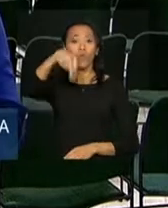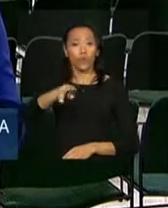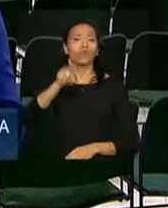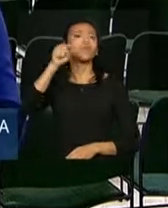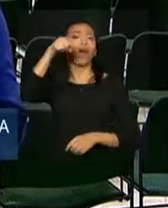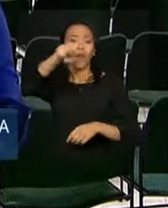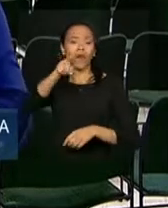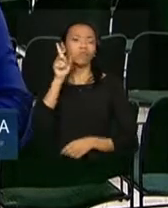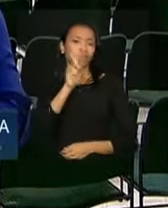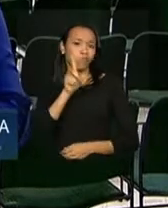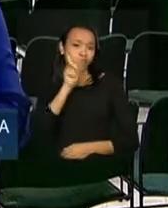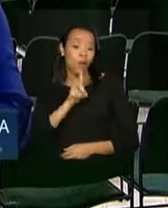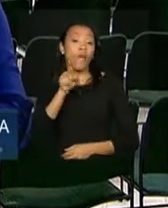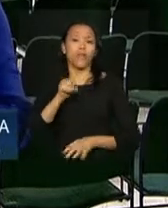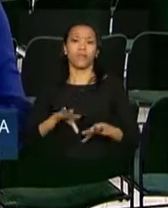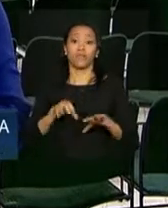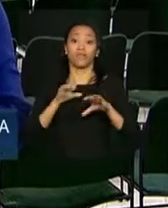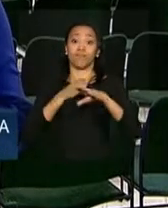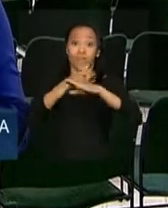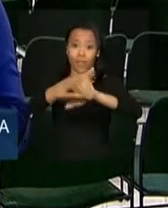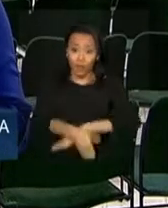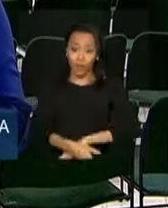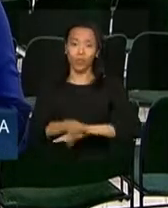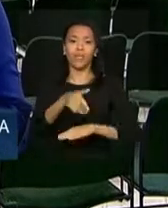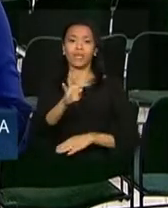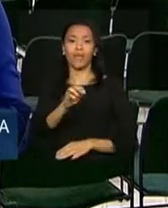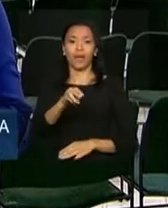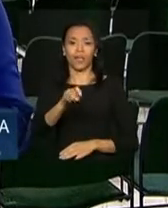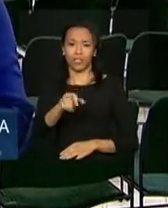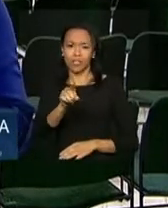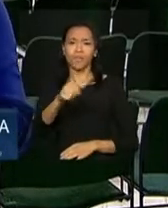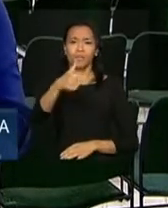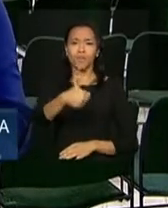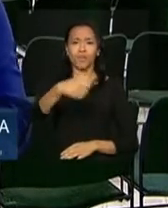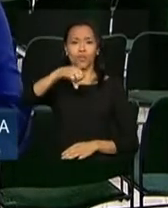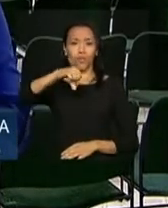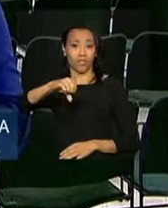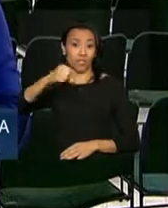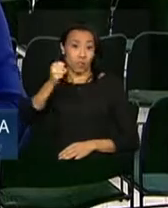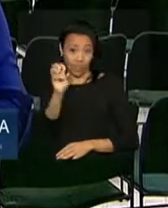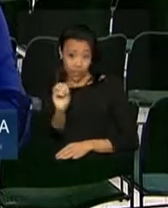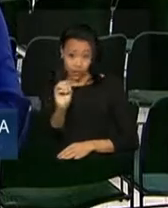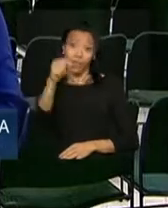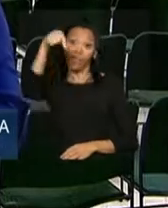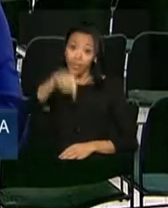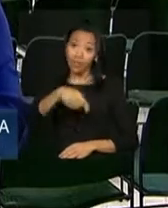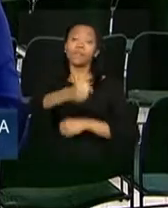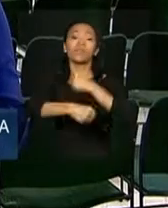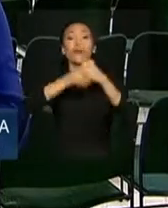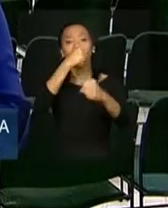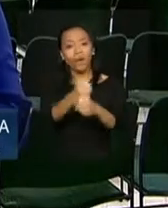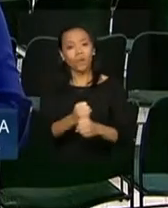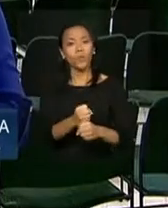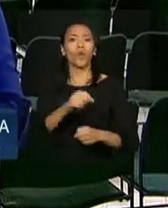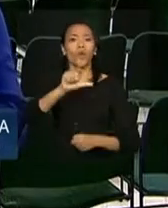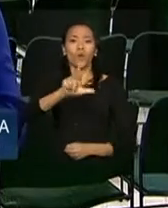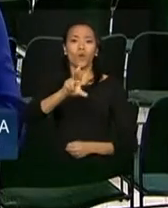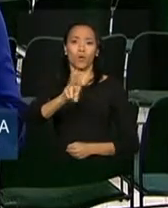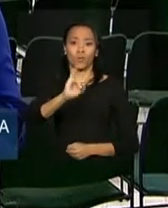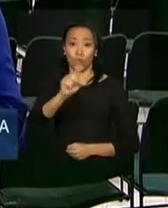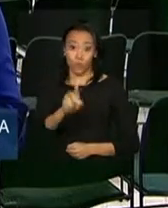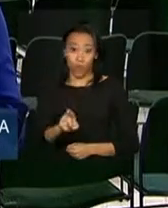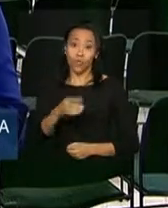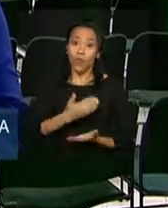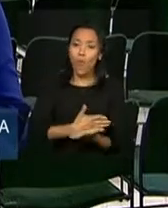Estados Unidos. Ele ingressou no Itamaraty em 1980 e, a partir desse mesmo ano, ele começou a atuar